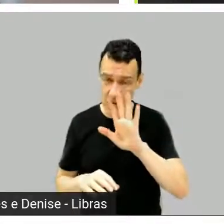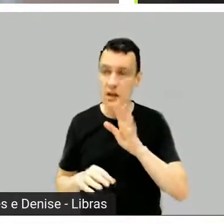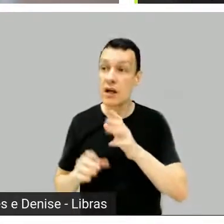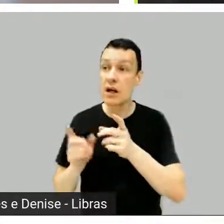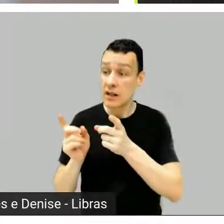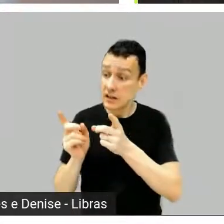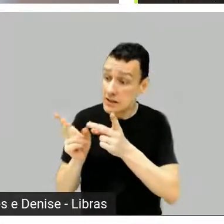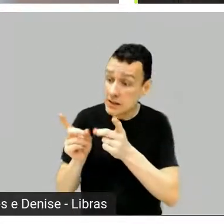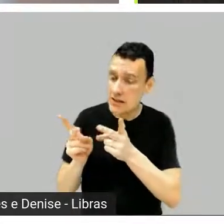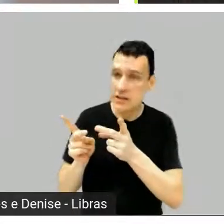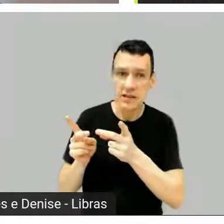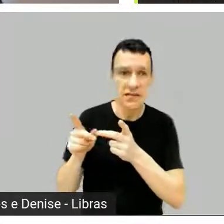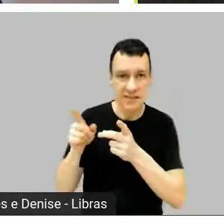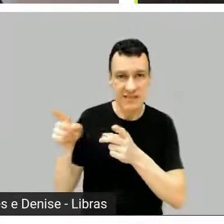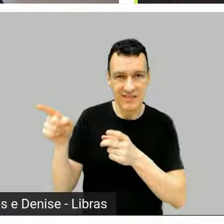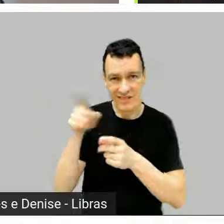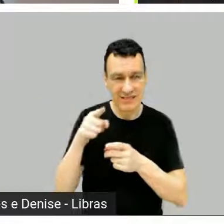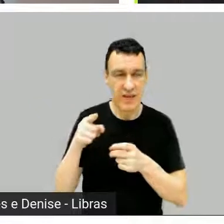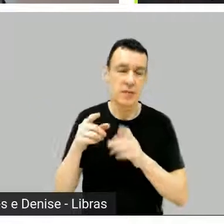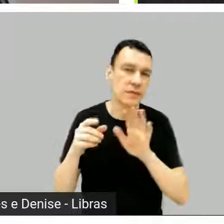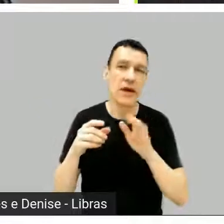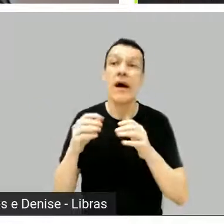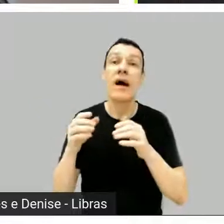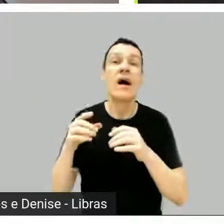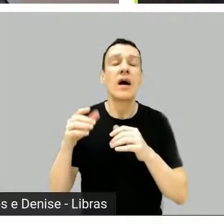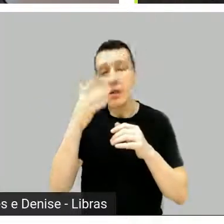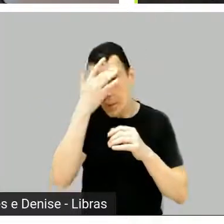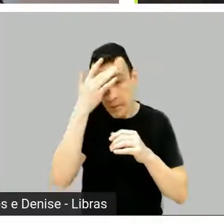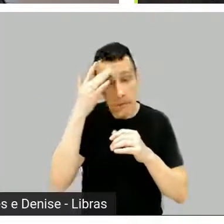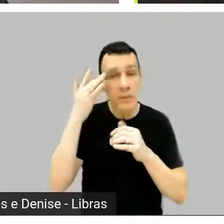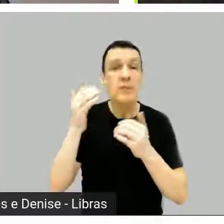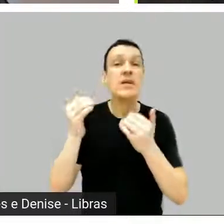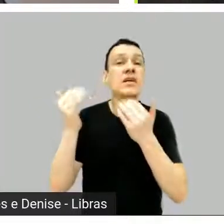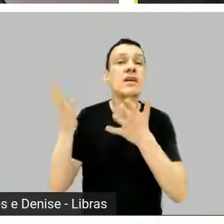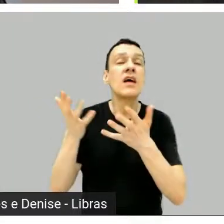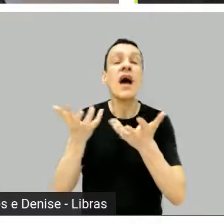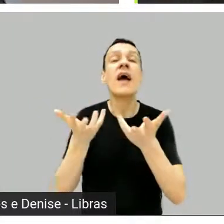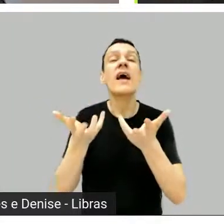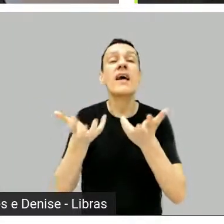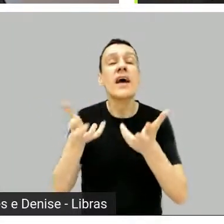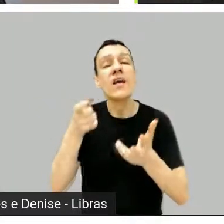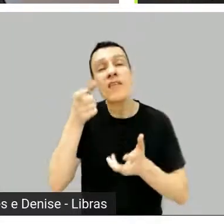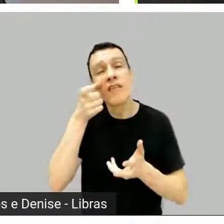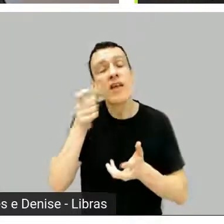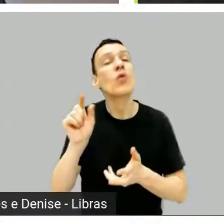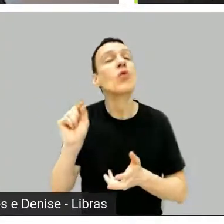Quer dizer, você não precisa agradar o mercado, você vai escrever o que você quiser sem agradar o mercado.